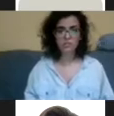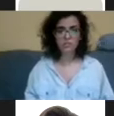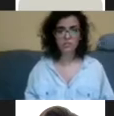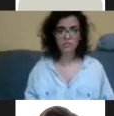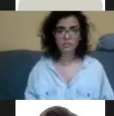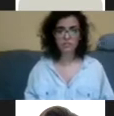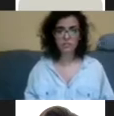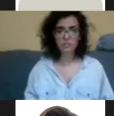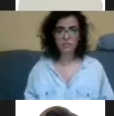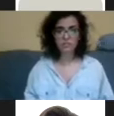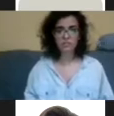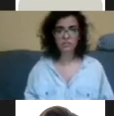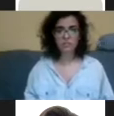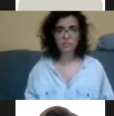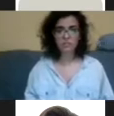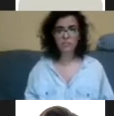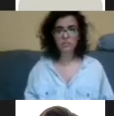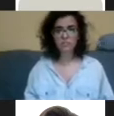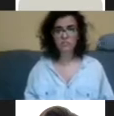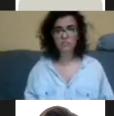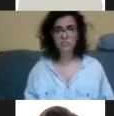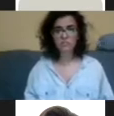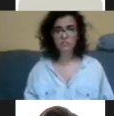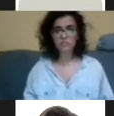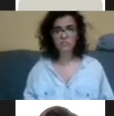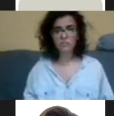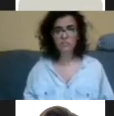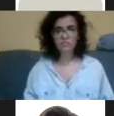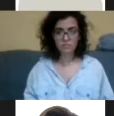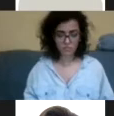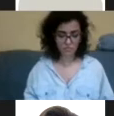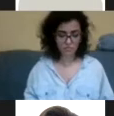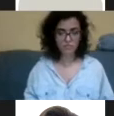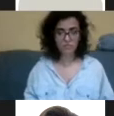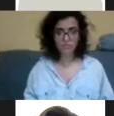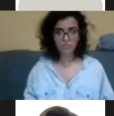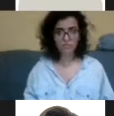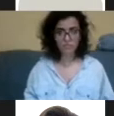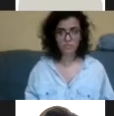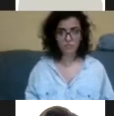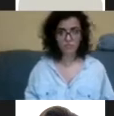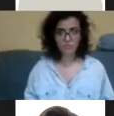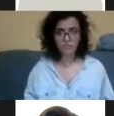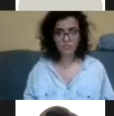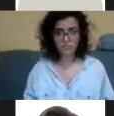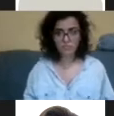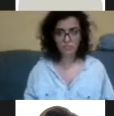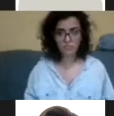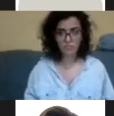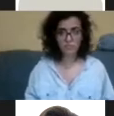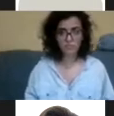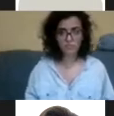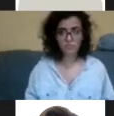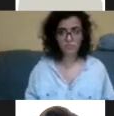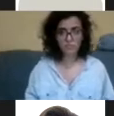grande, gente. E aí está a linguagem simples. Você nem precisa de texto. Olhando essas imagens, você já sabe do que se